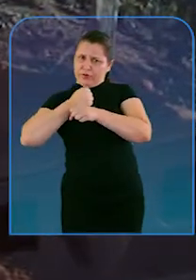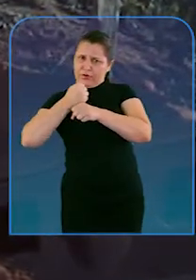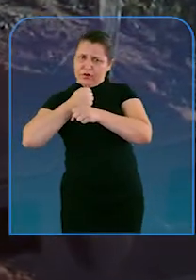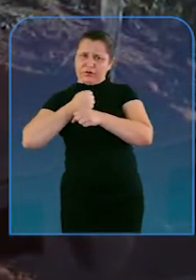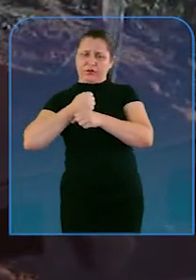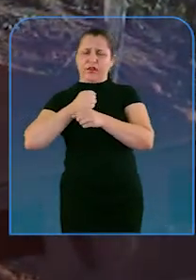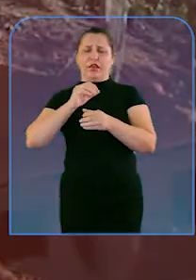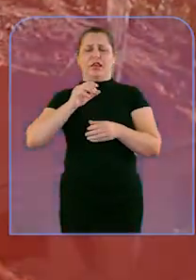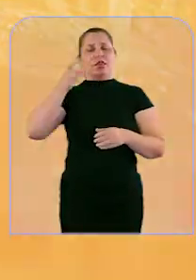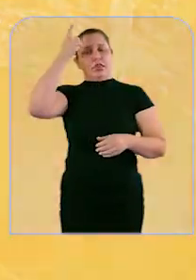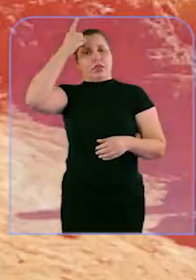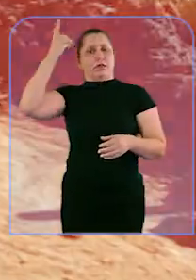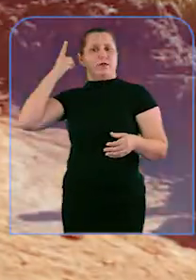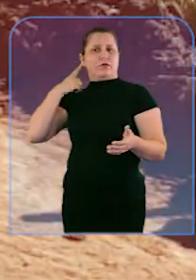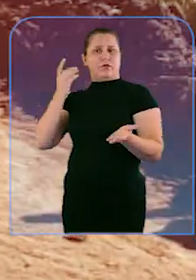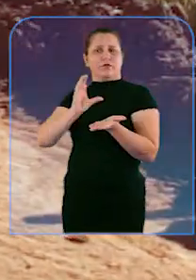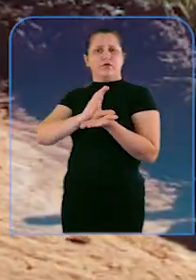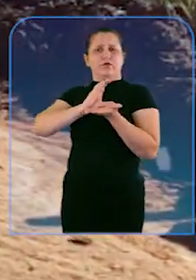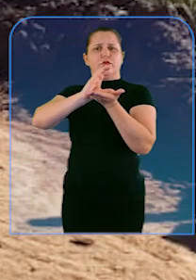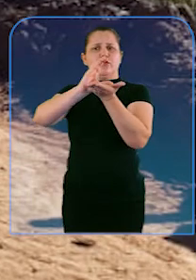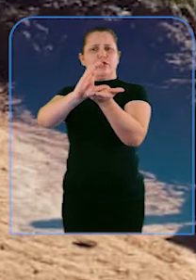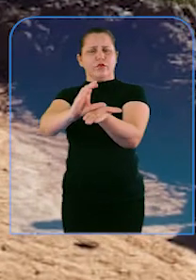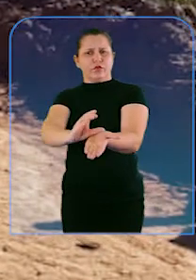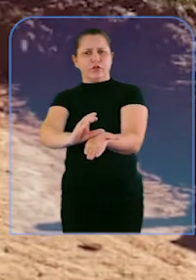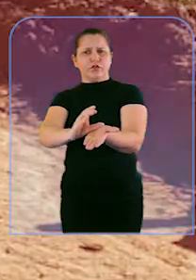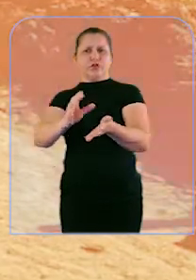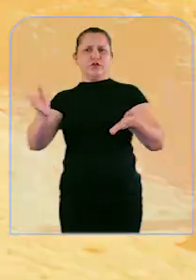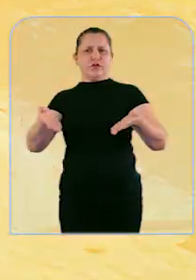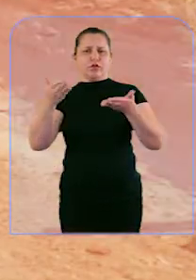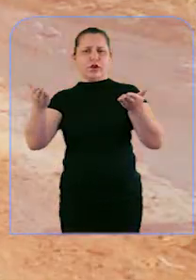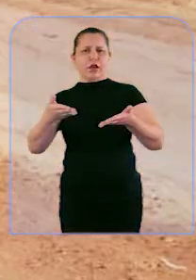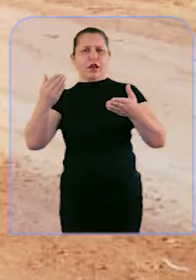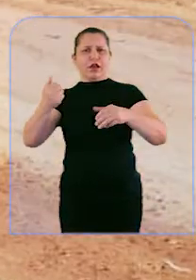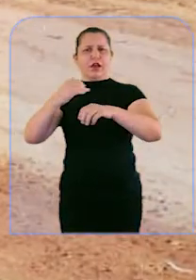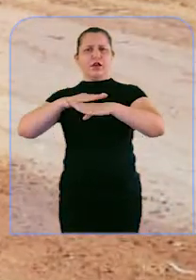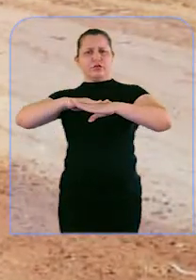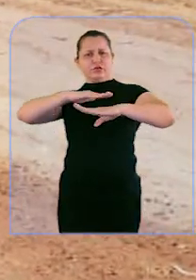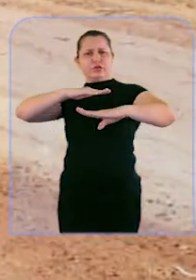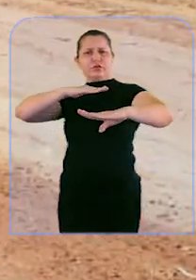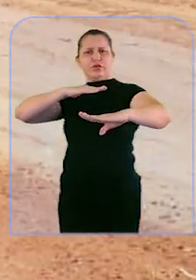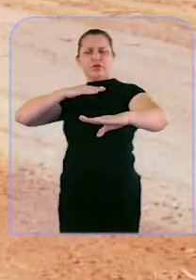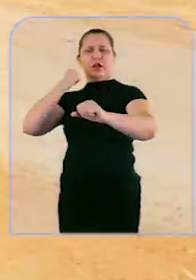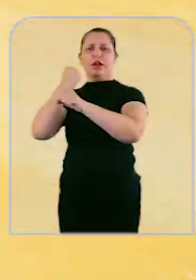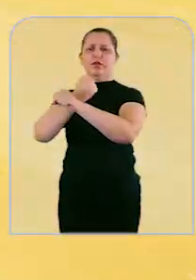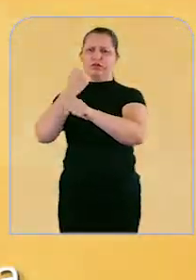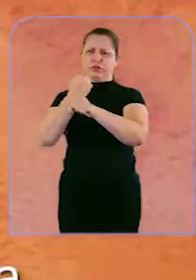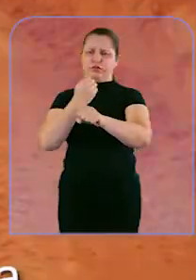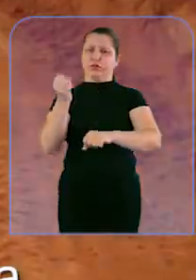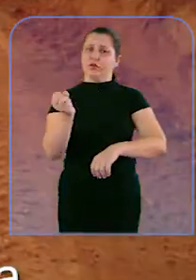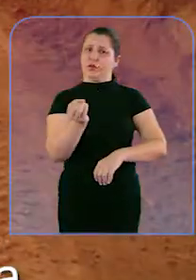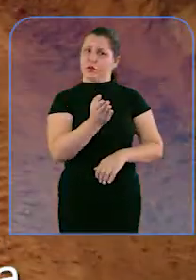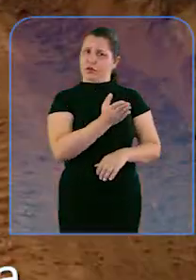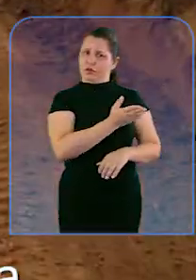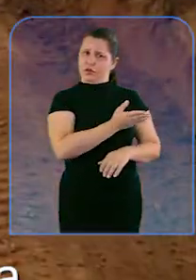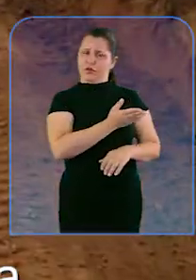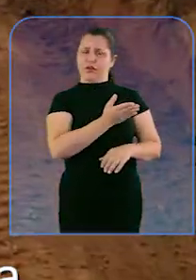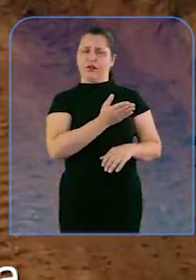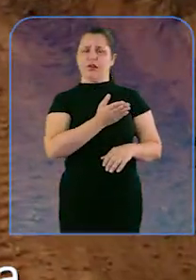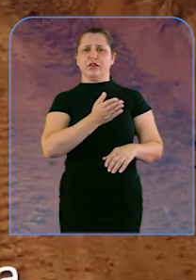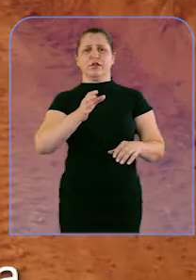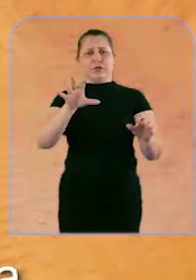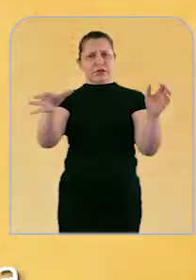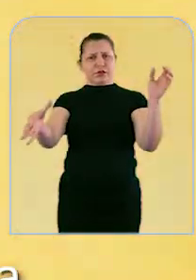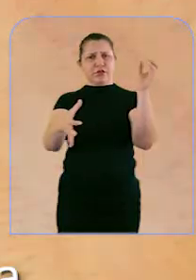nunca havia sido investido antes na história do município. Na manutenção e abertura de estradas, uma ação fundamental